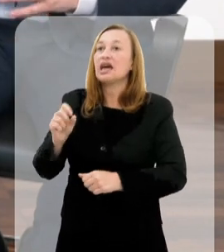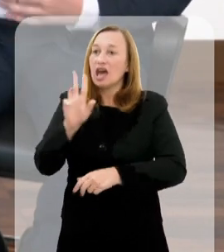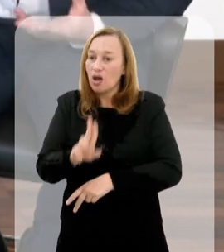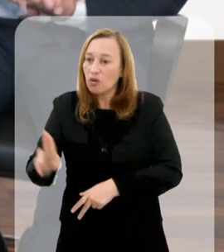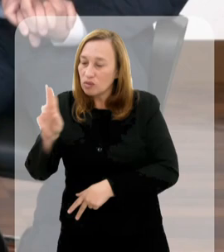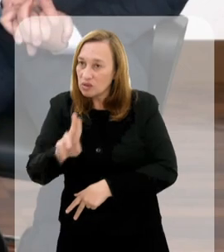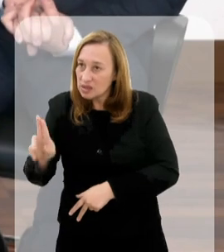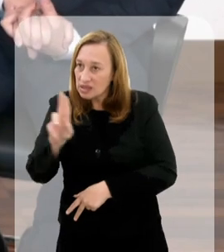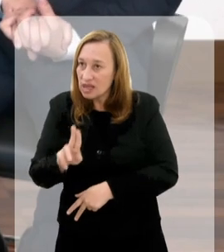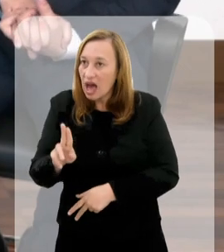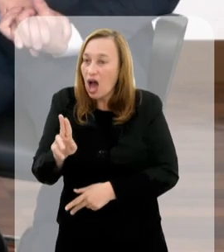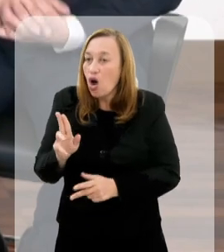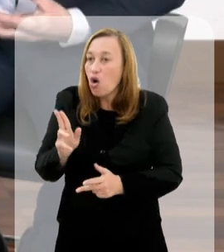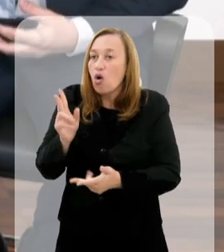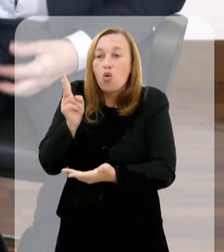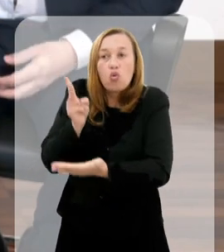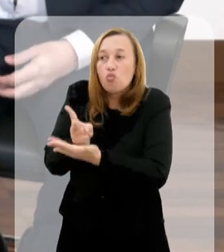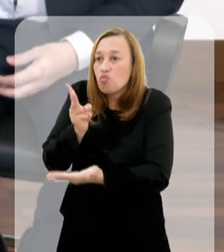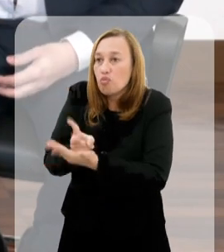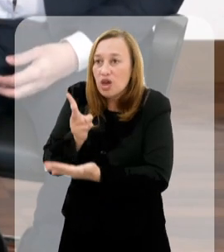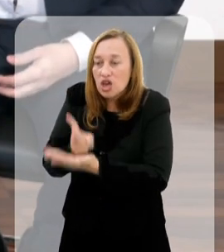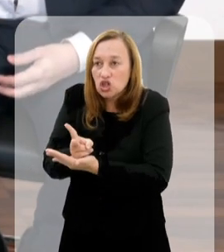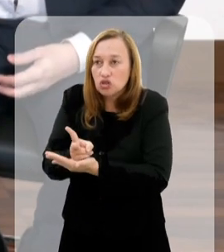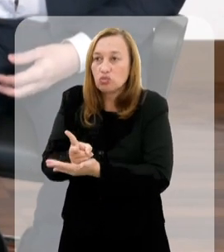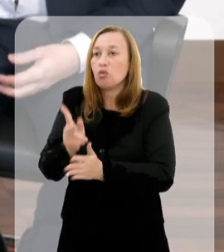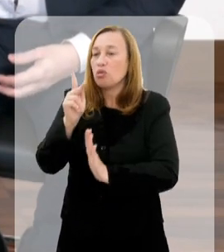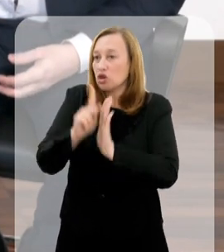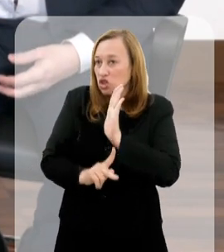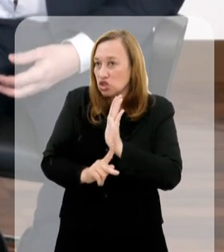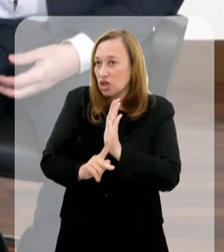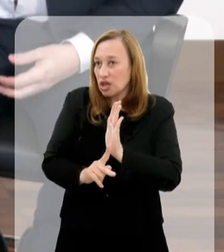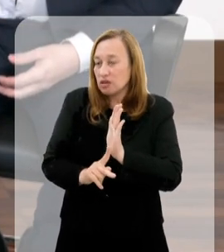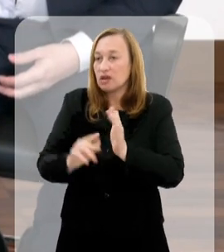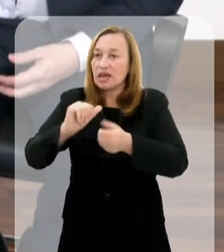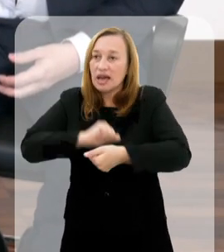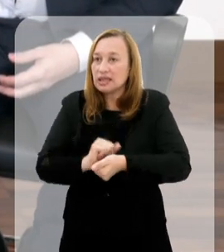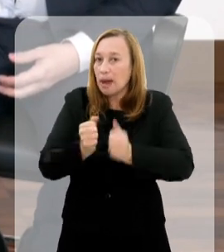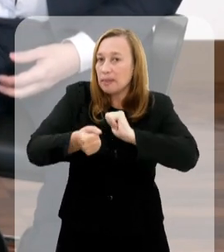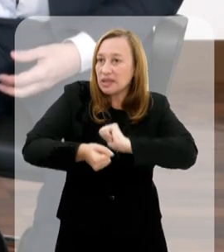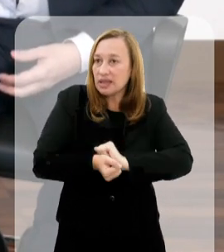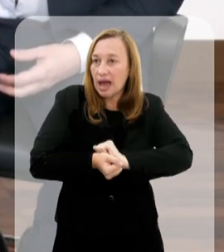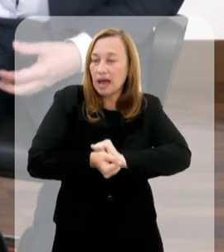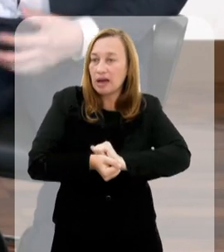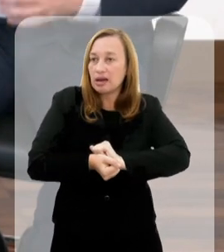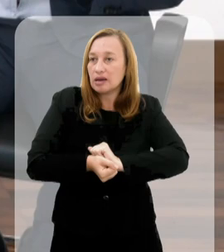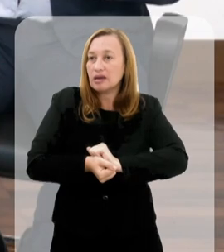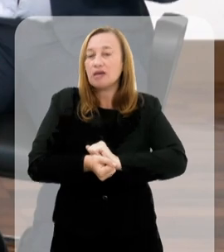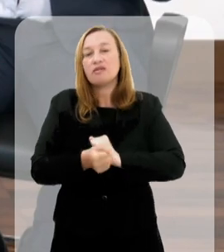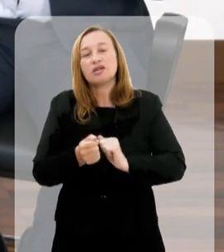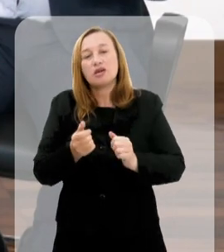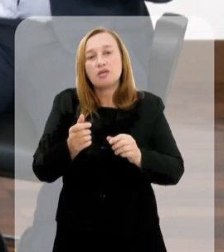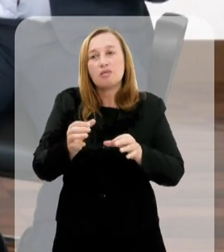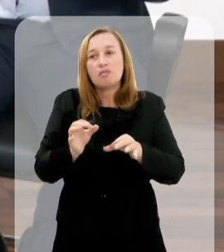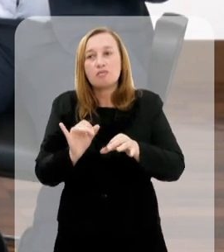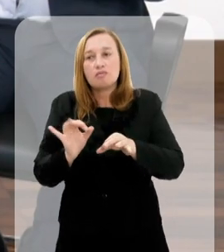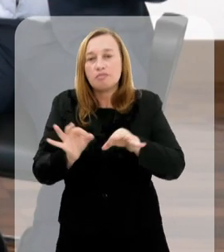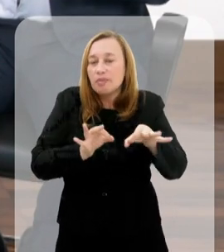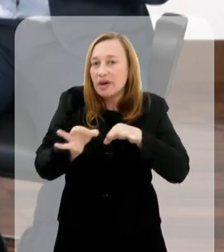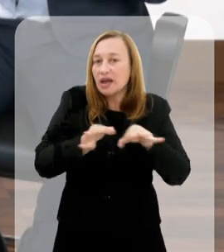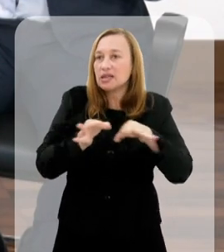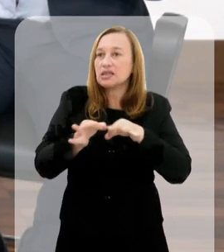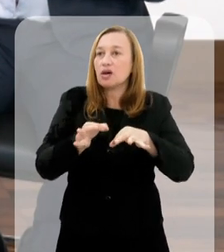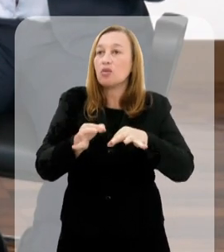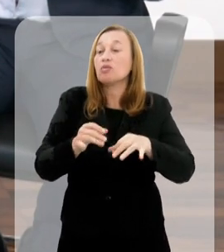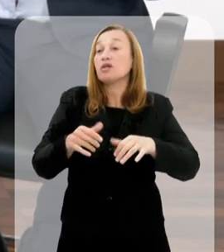ideia é usar o mesmo projeto que foi usado na Arena 3, que é a Arena da Prefeitura, e fazer adaptação para... A gente vai ter um pouco mais de